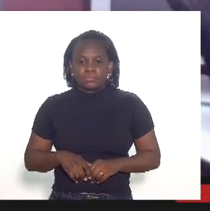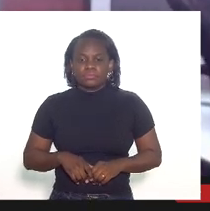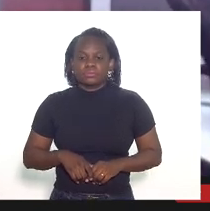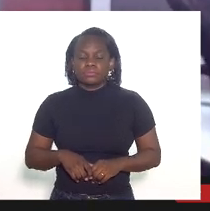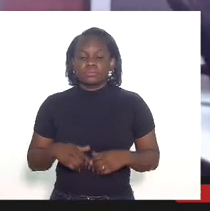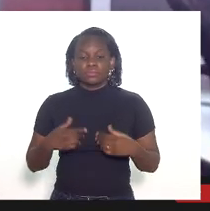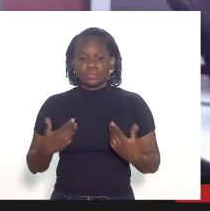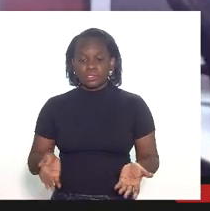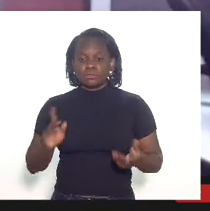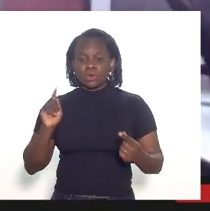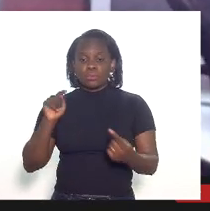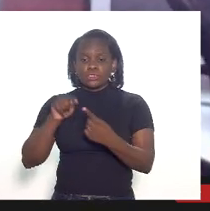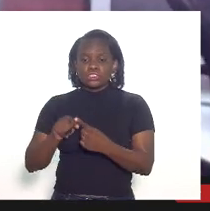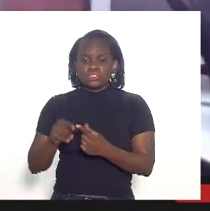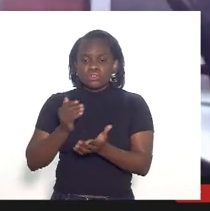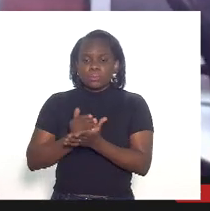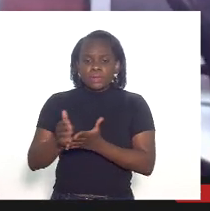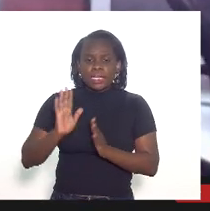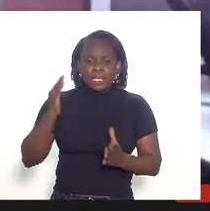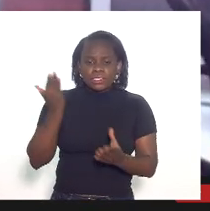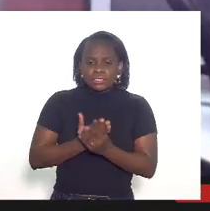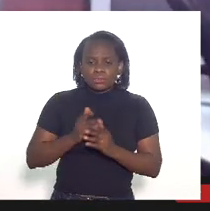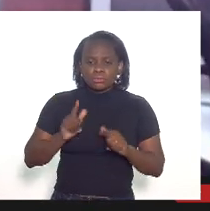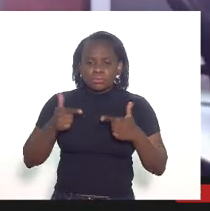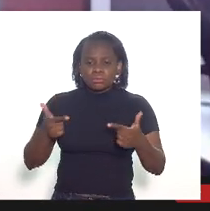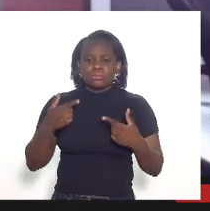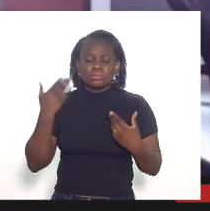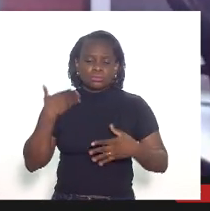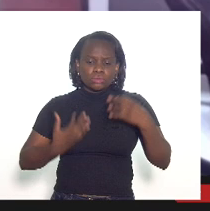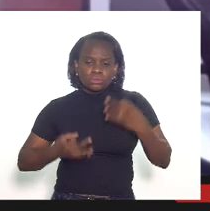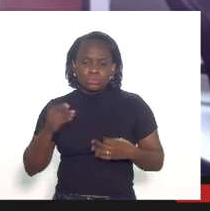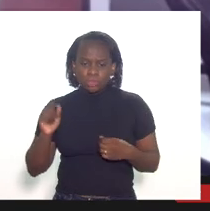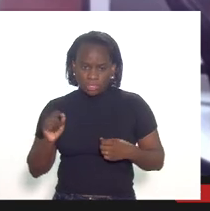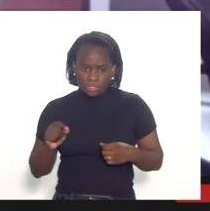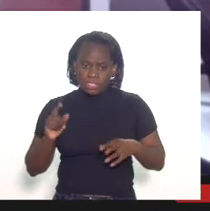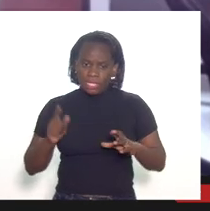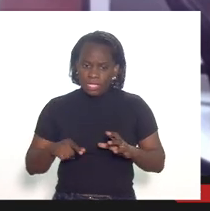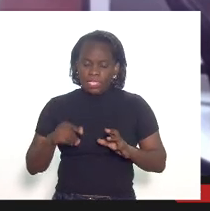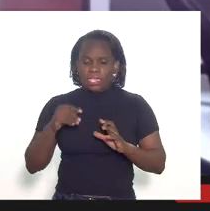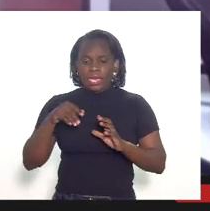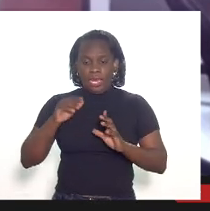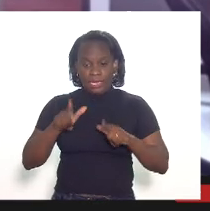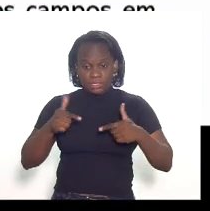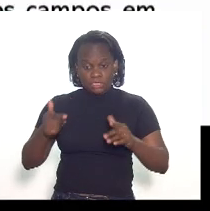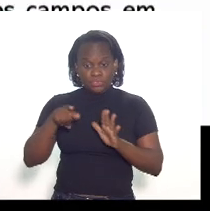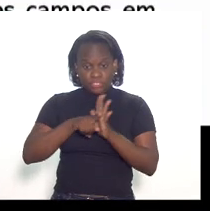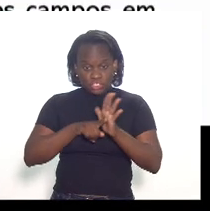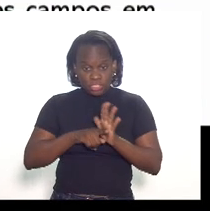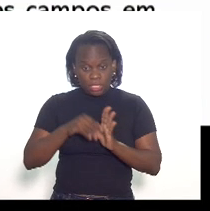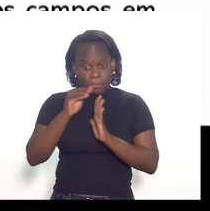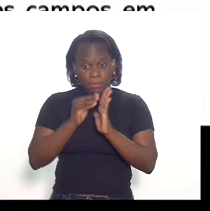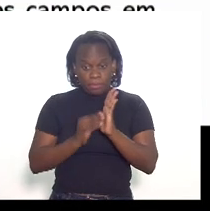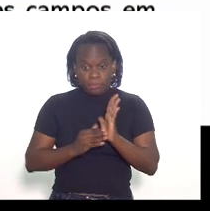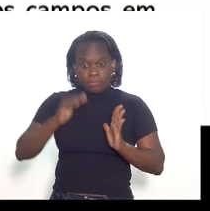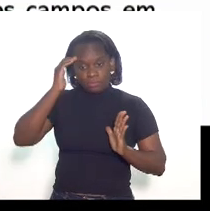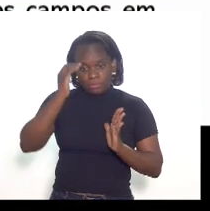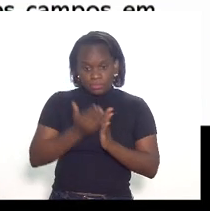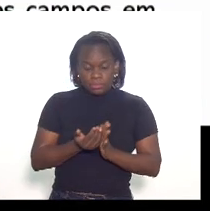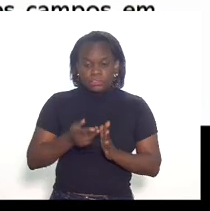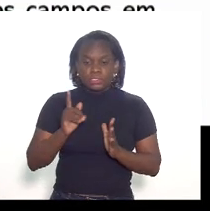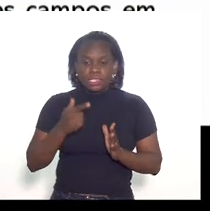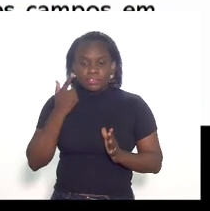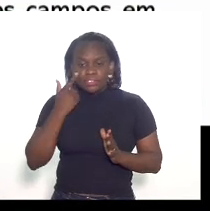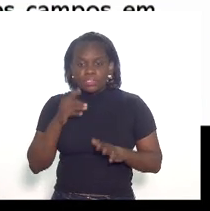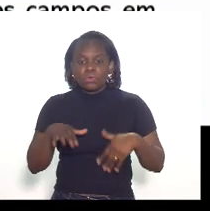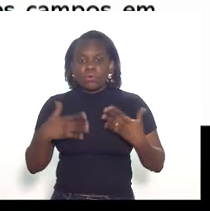qual era o objetivo inicial dessa ação judicial primeiro atender o escopo da ação fiscal e o escopo era apurar em